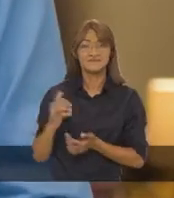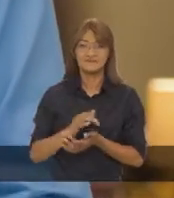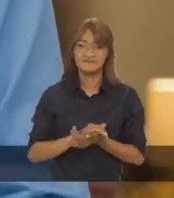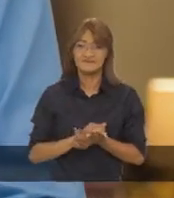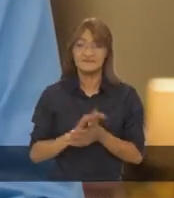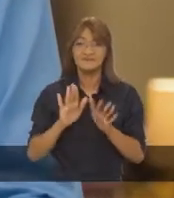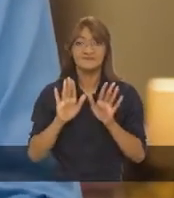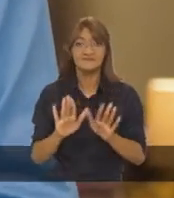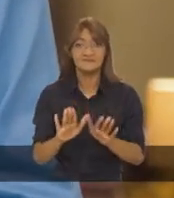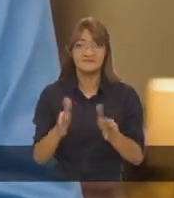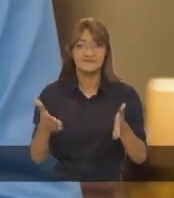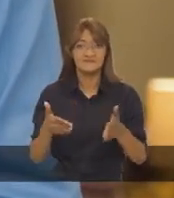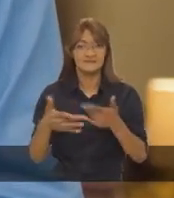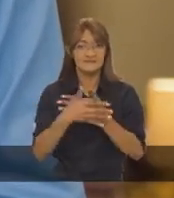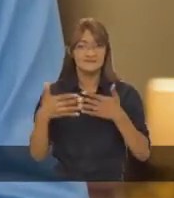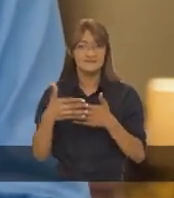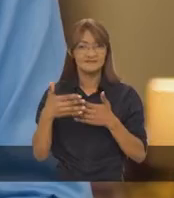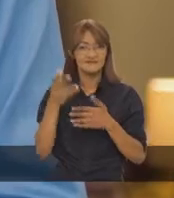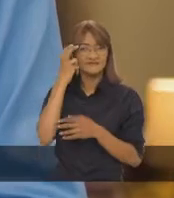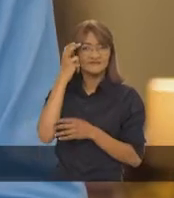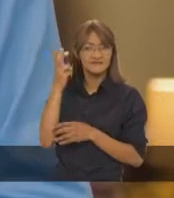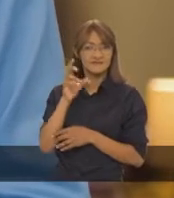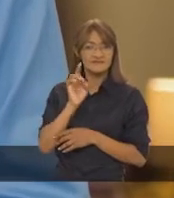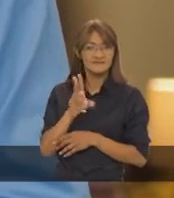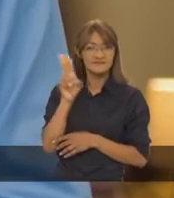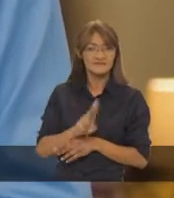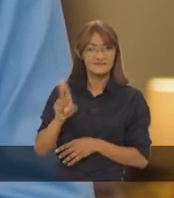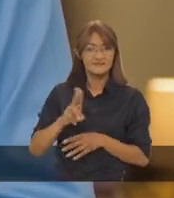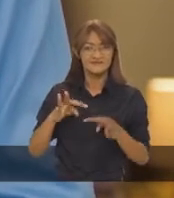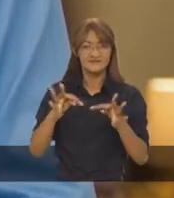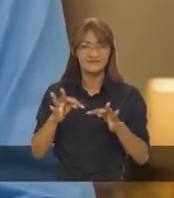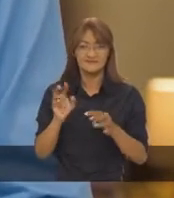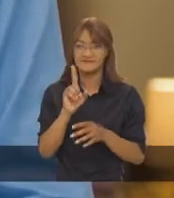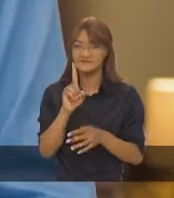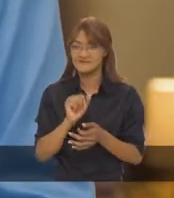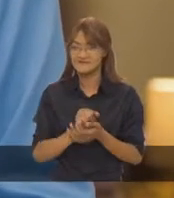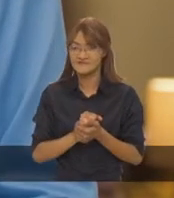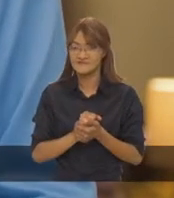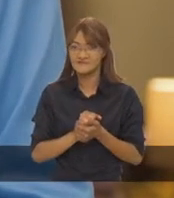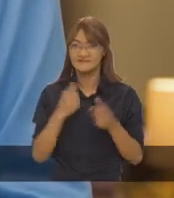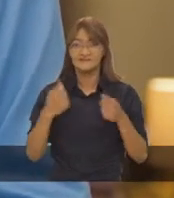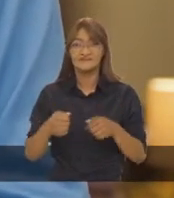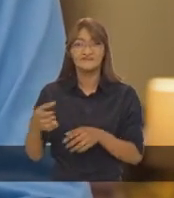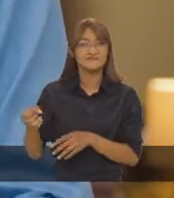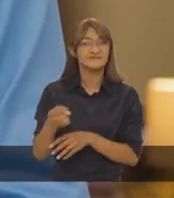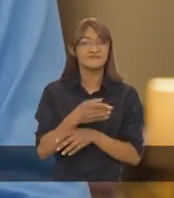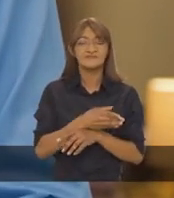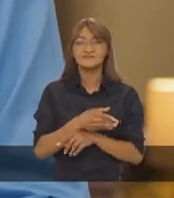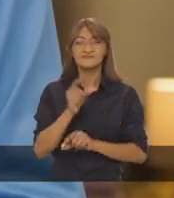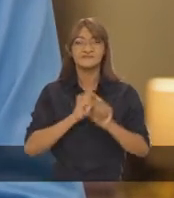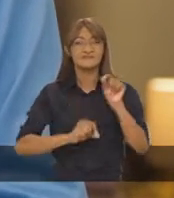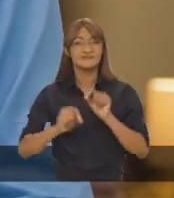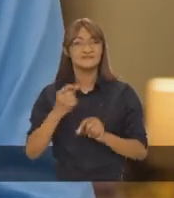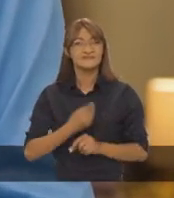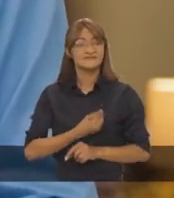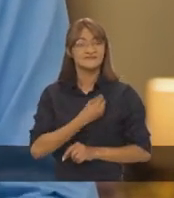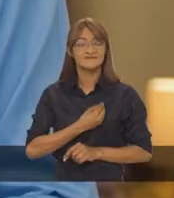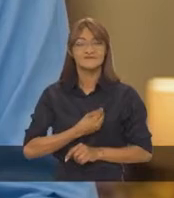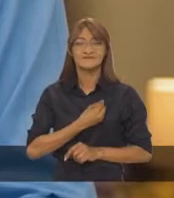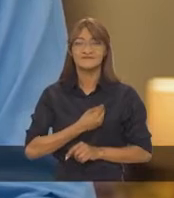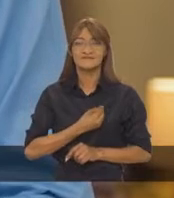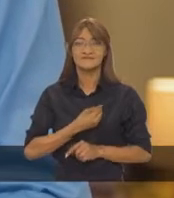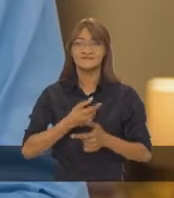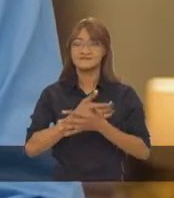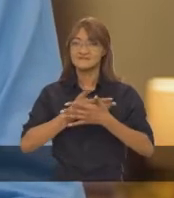Mas as cidades inteligentes não se restringem apenas ao uso da tecnologia. Soluções inovadoras que simplificam a vida e